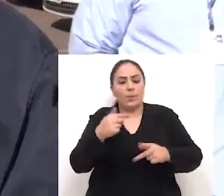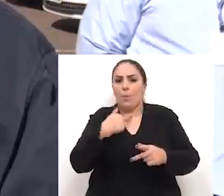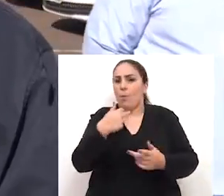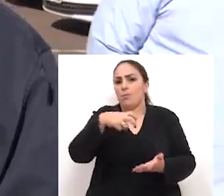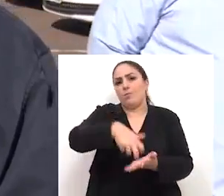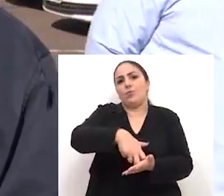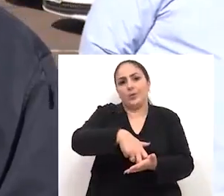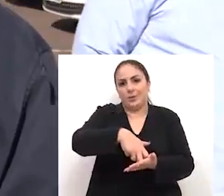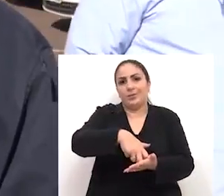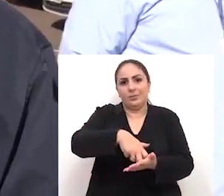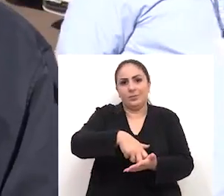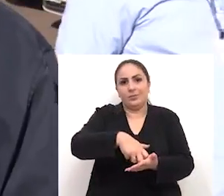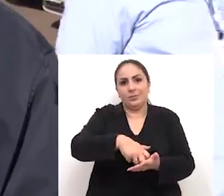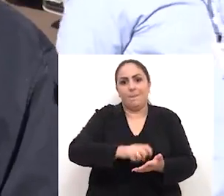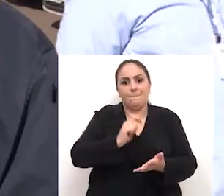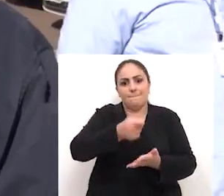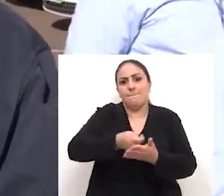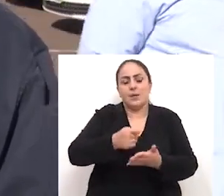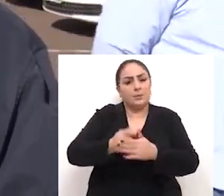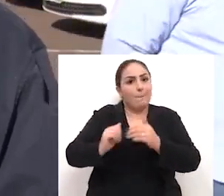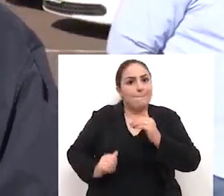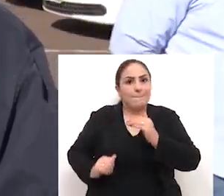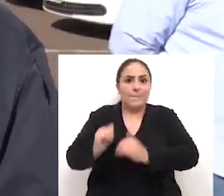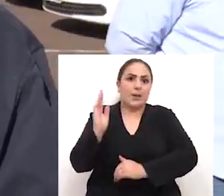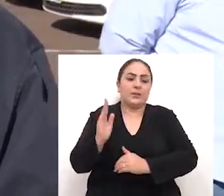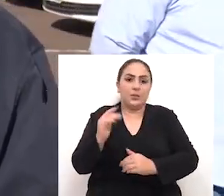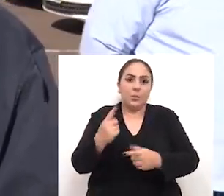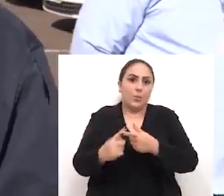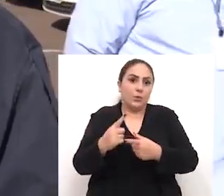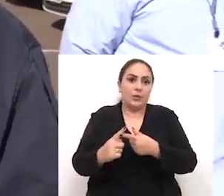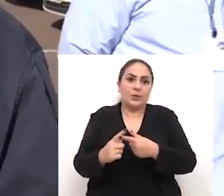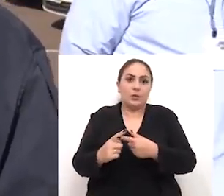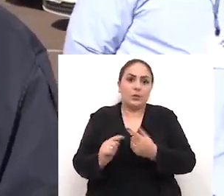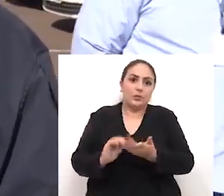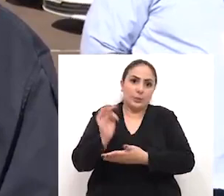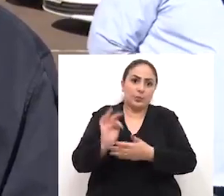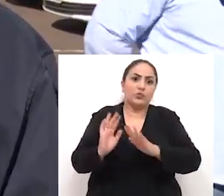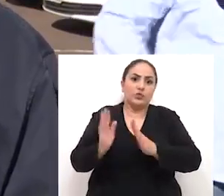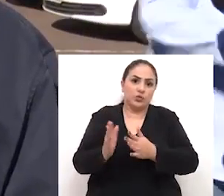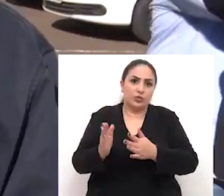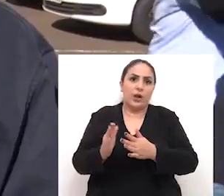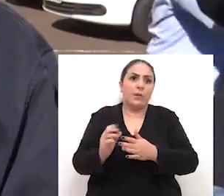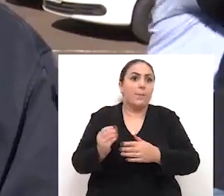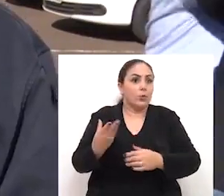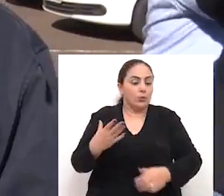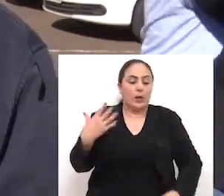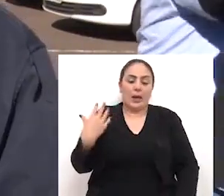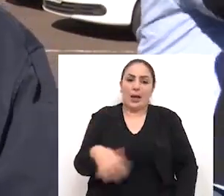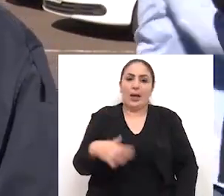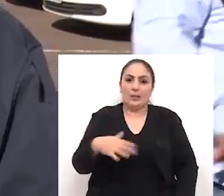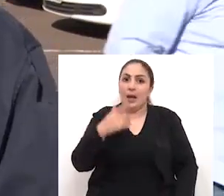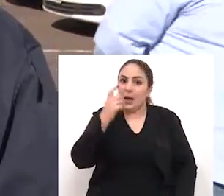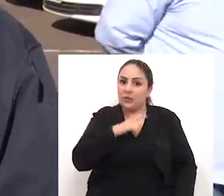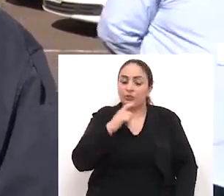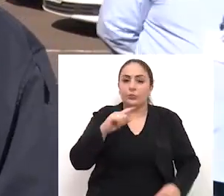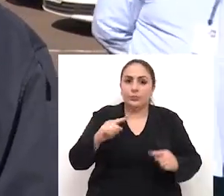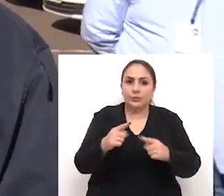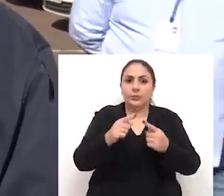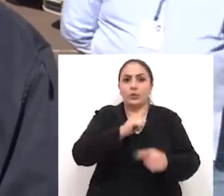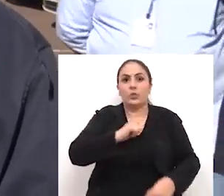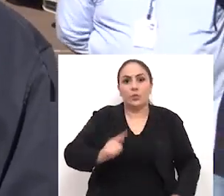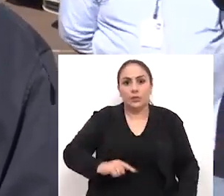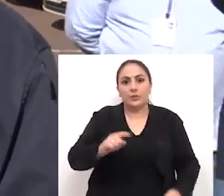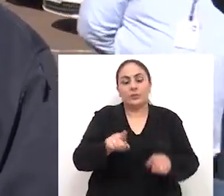não pode ser punida pagando mais, porque a carga tributária já é suficientemente alta. Acho que é um desafio